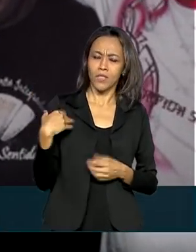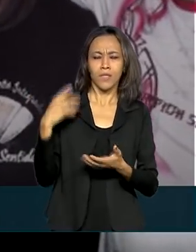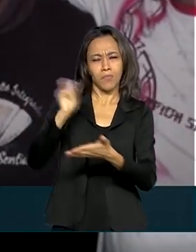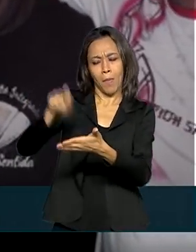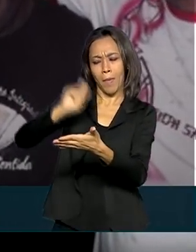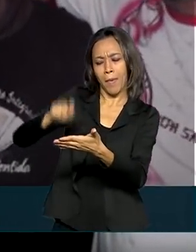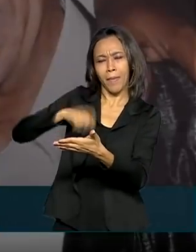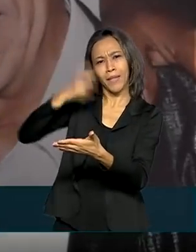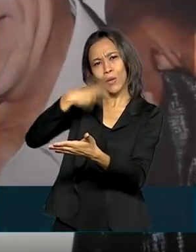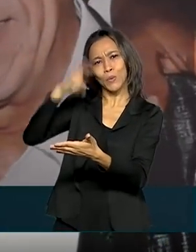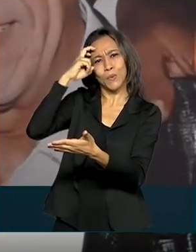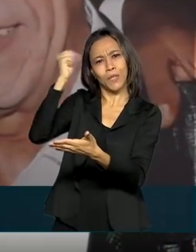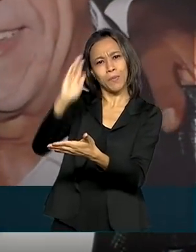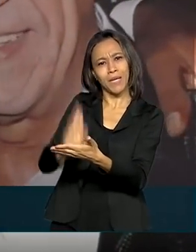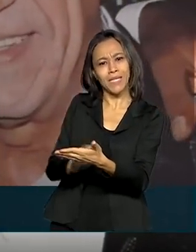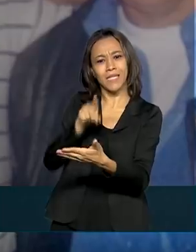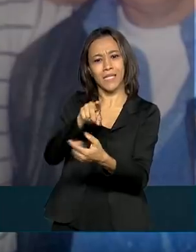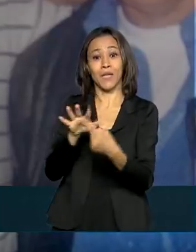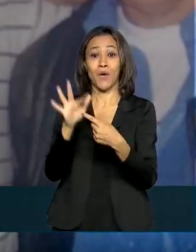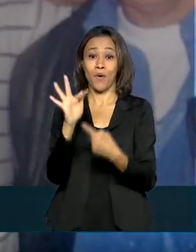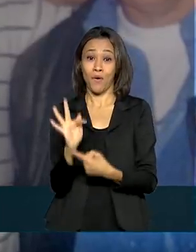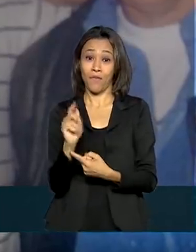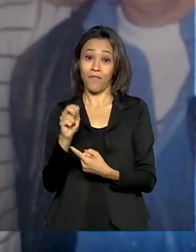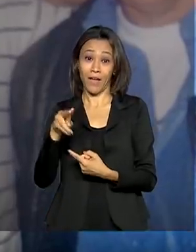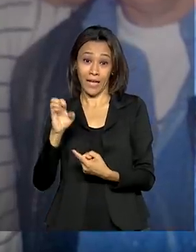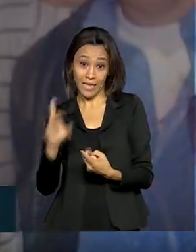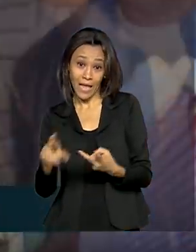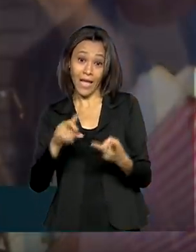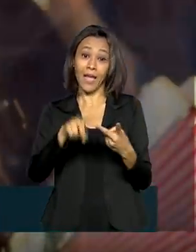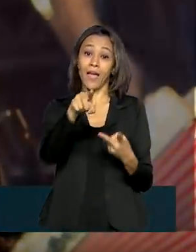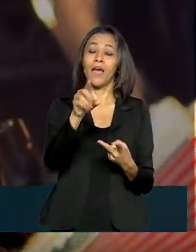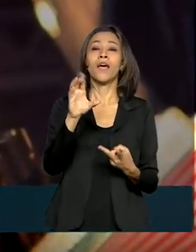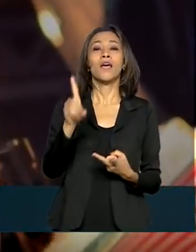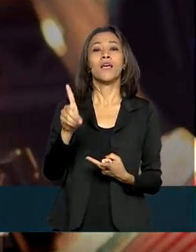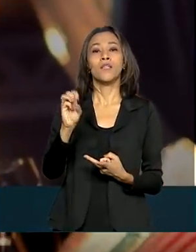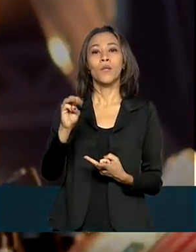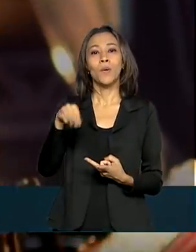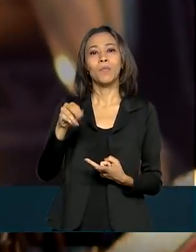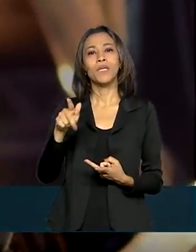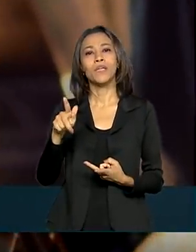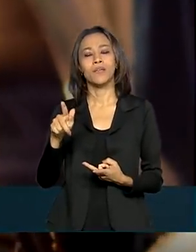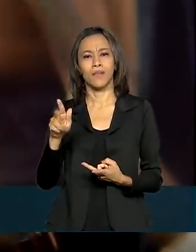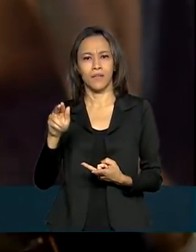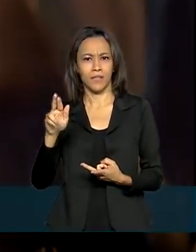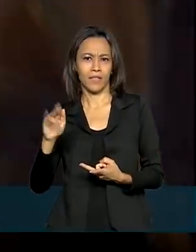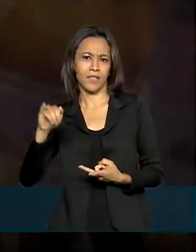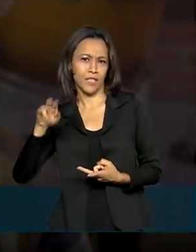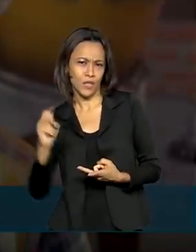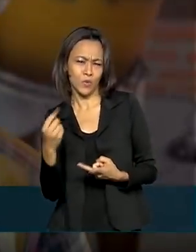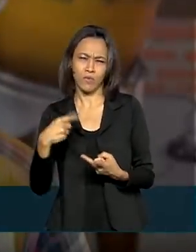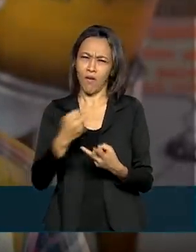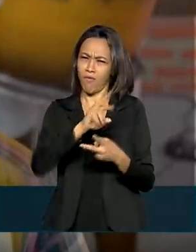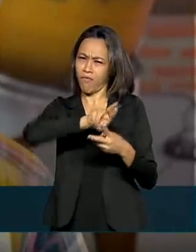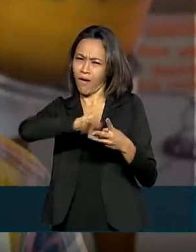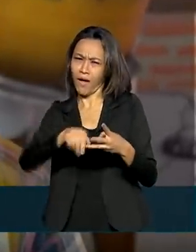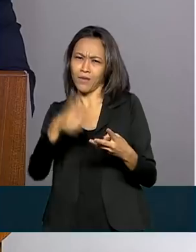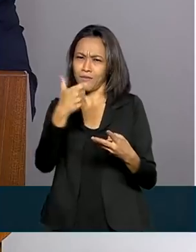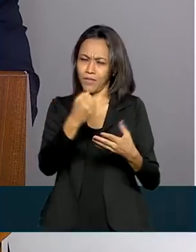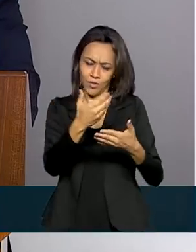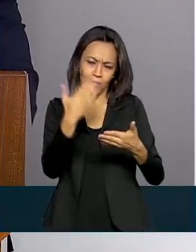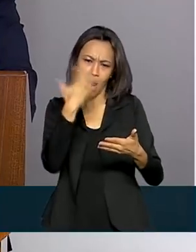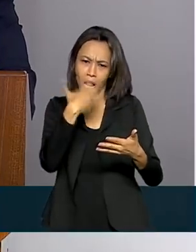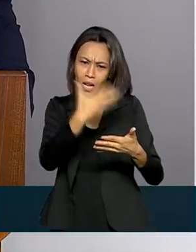da cultura brasileira, como Fagner e Dominguinhos. Ao longo da carreira, lançou 20 álbuns autorais.